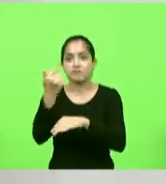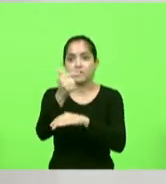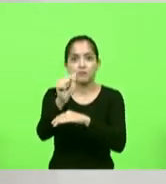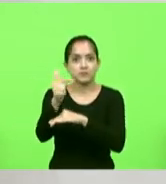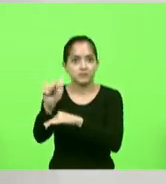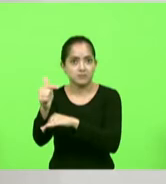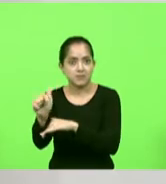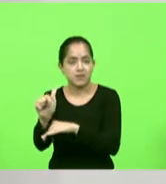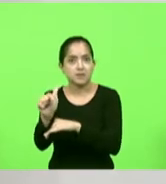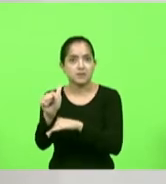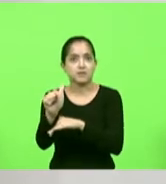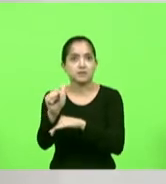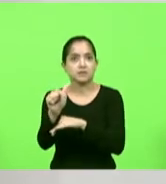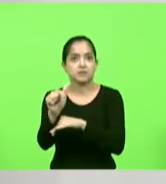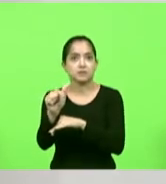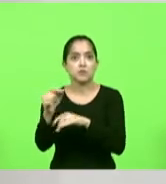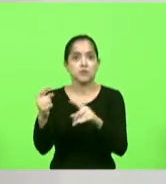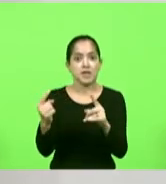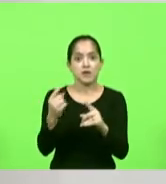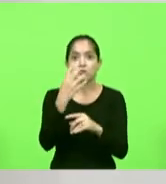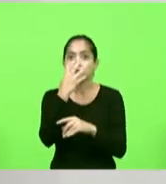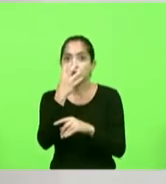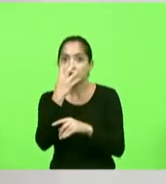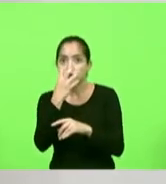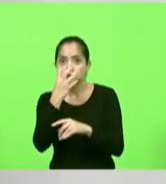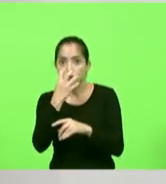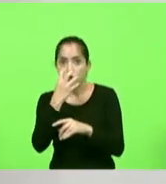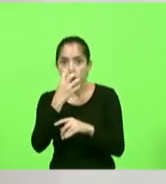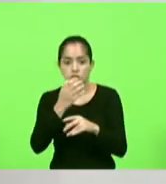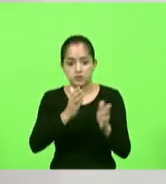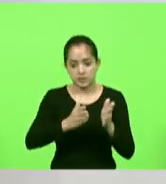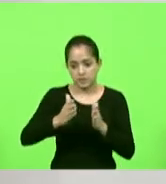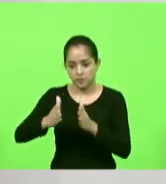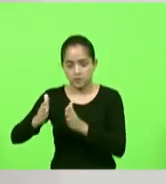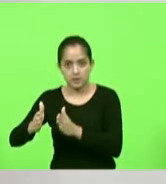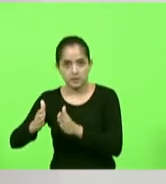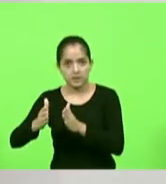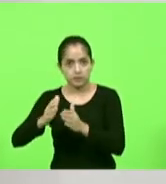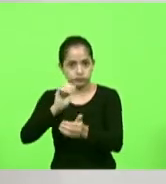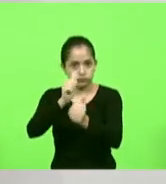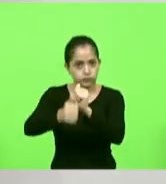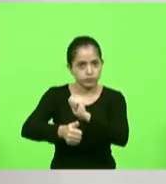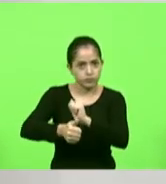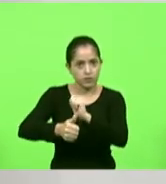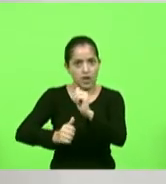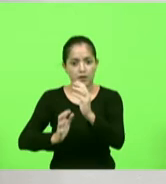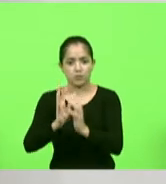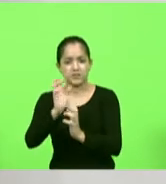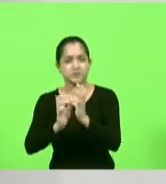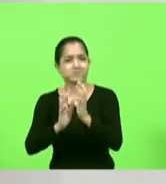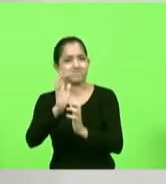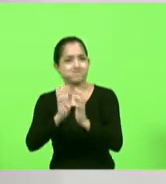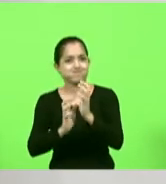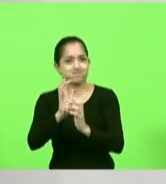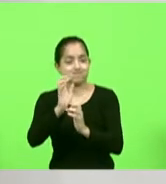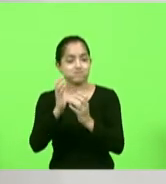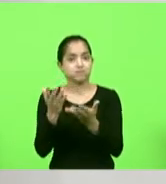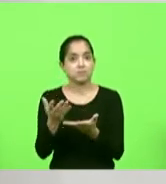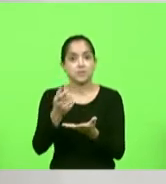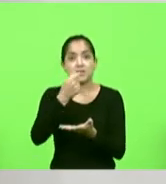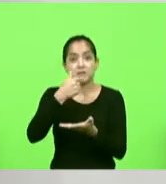eles entre os próprios galgos entre os próprios cachorros eles começam a brigar então eles colocam